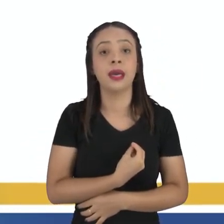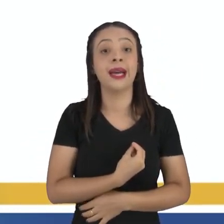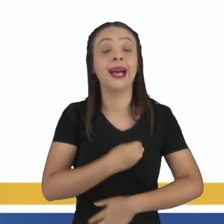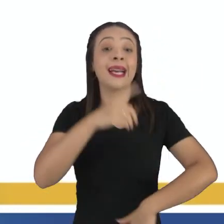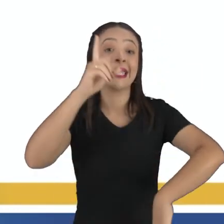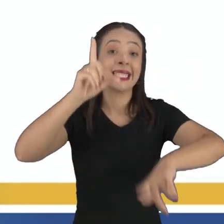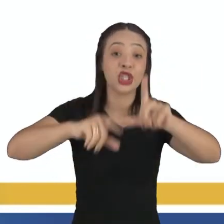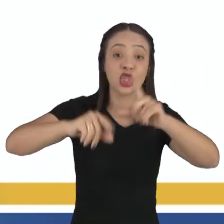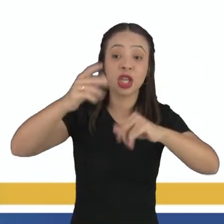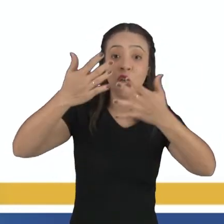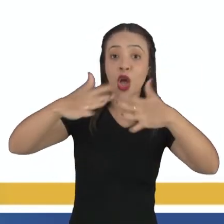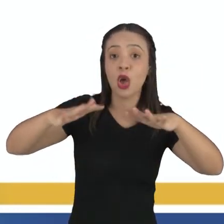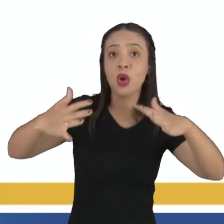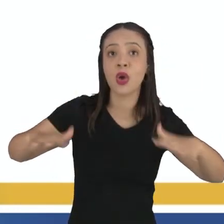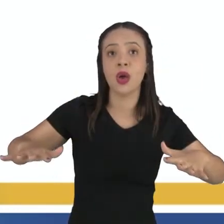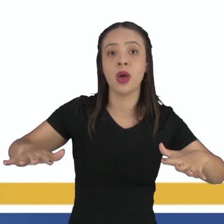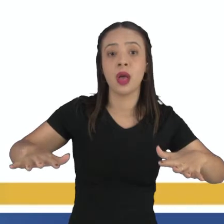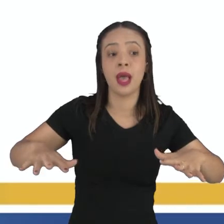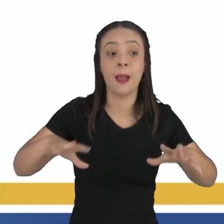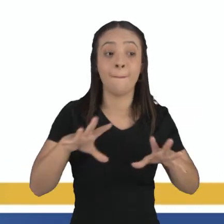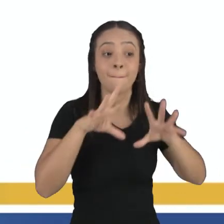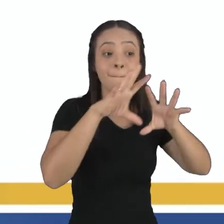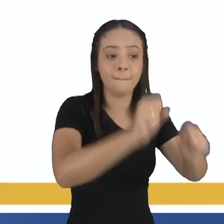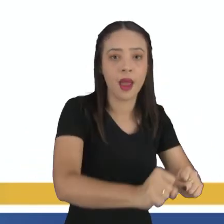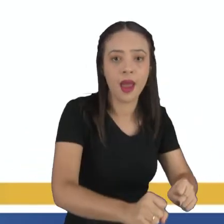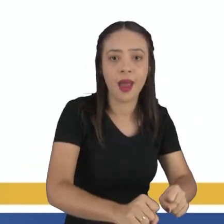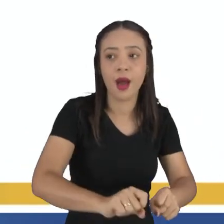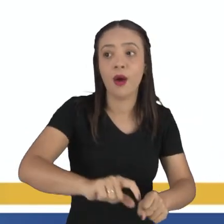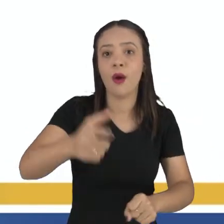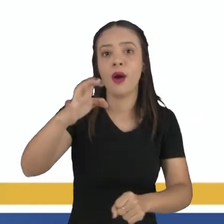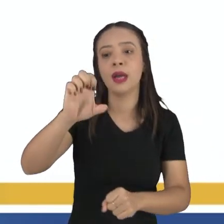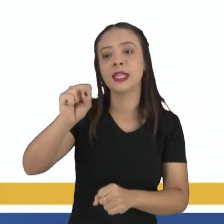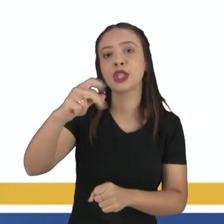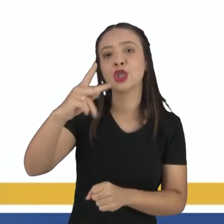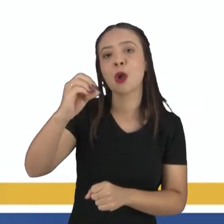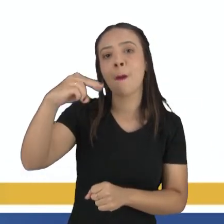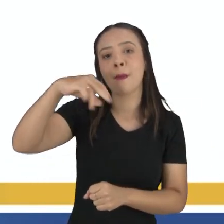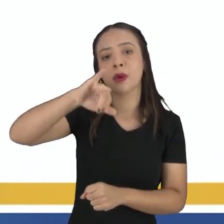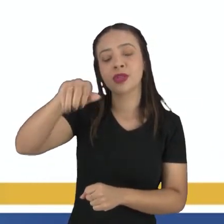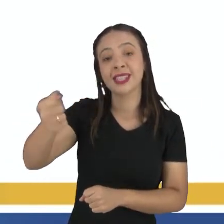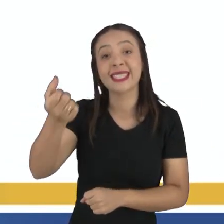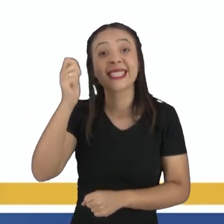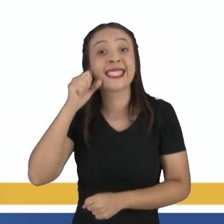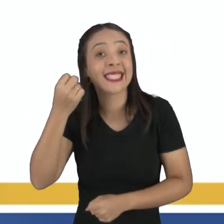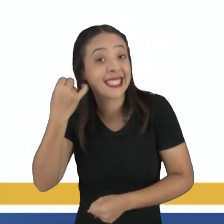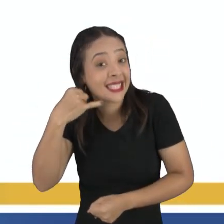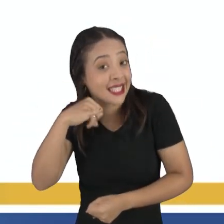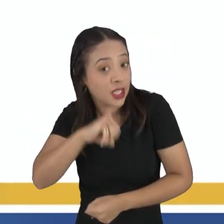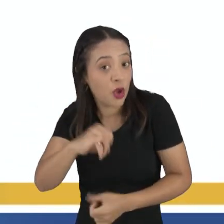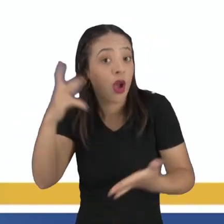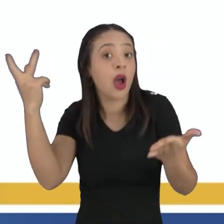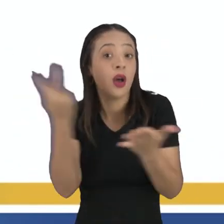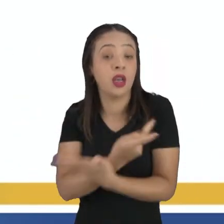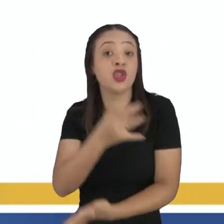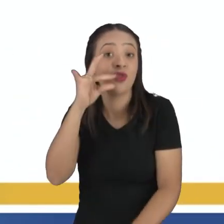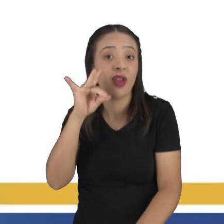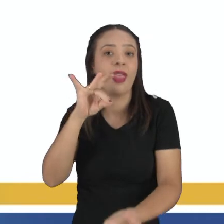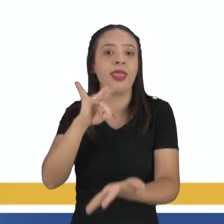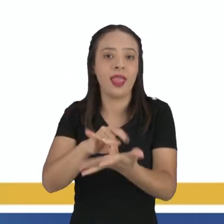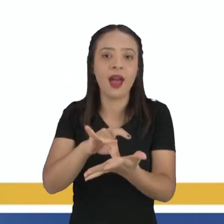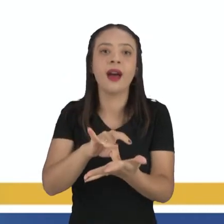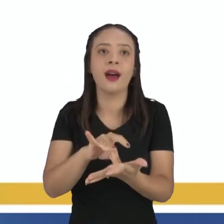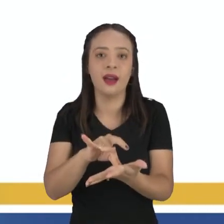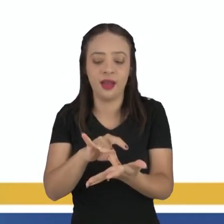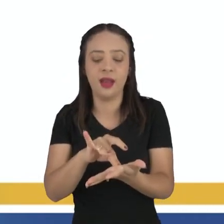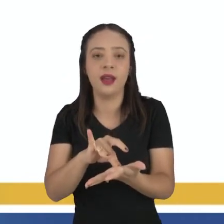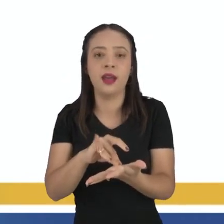estrelas do mar, elas predam esponjas do mar. Então, se o desenho do Bob Esponja fosse representar o que realmente acontece no ecossistema, o